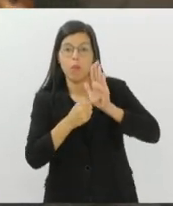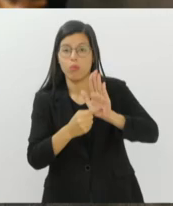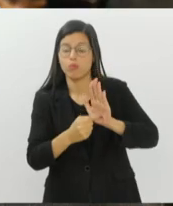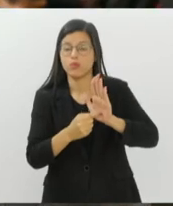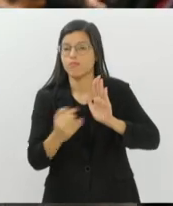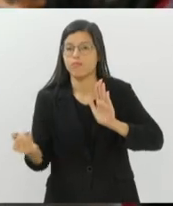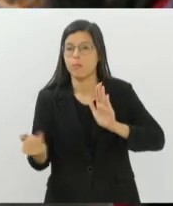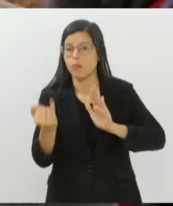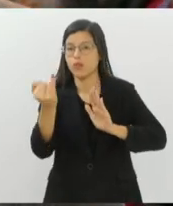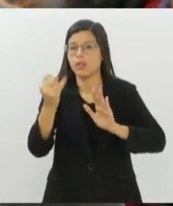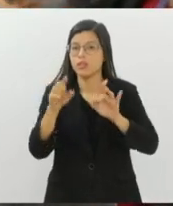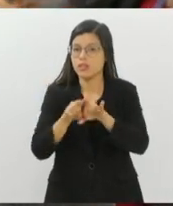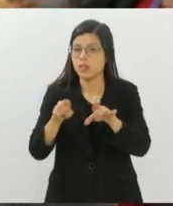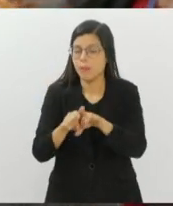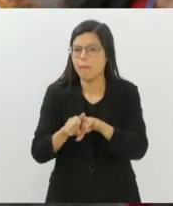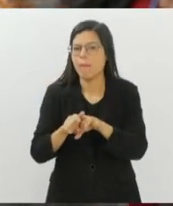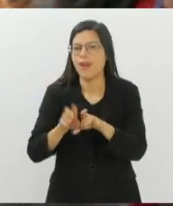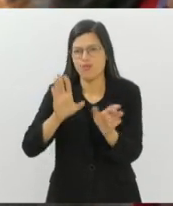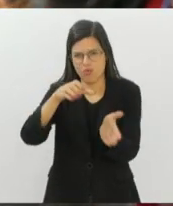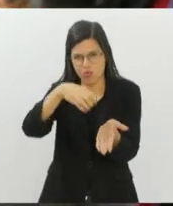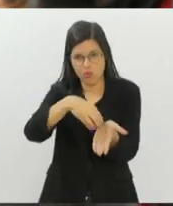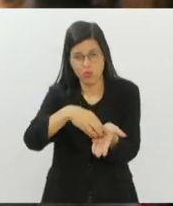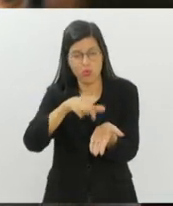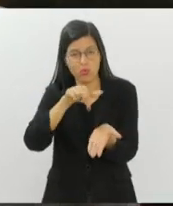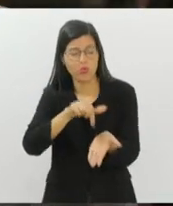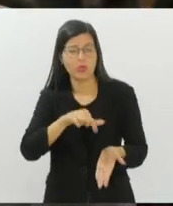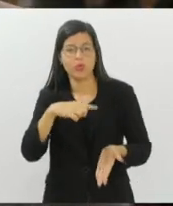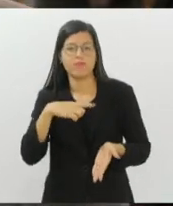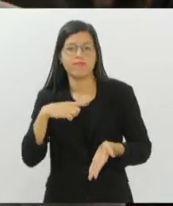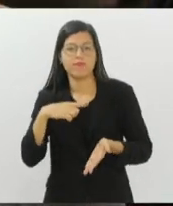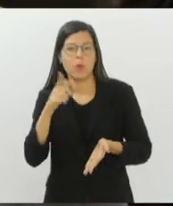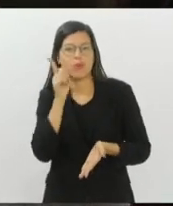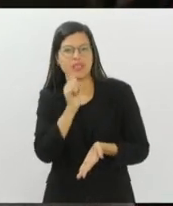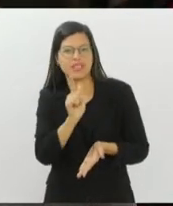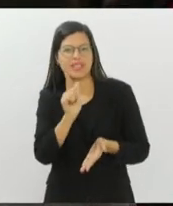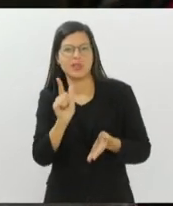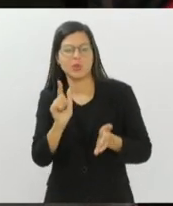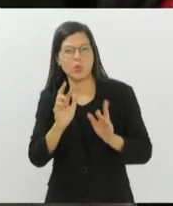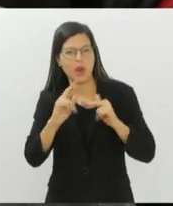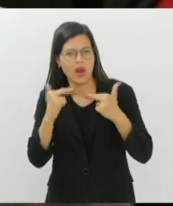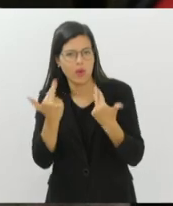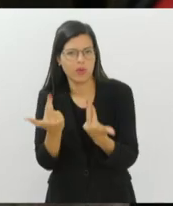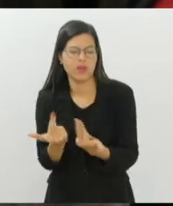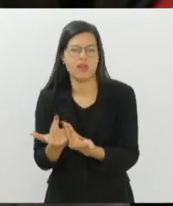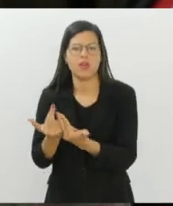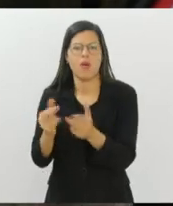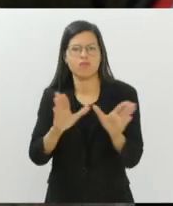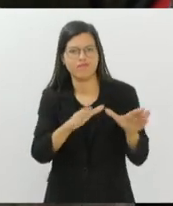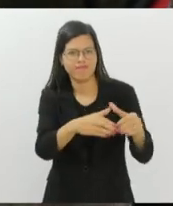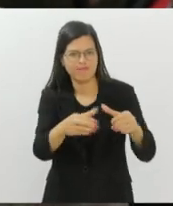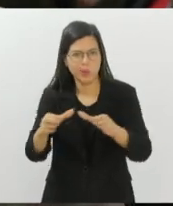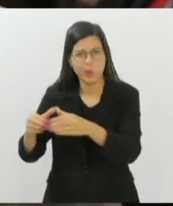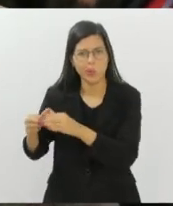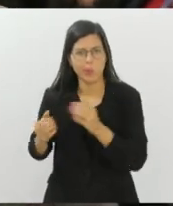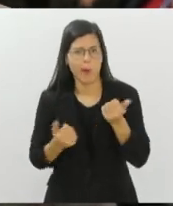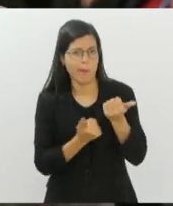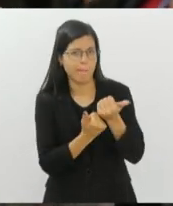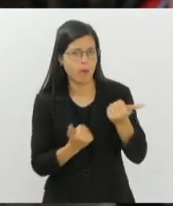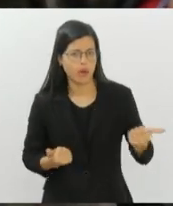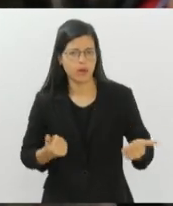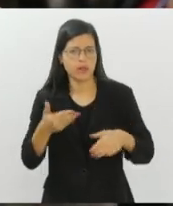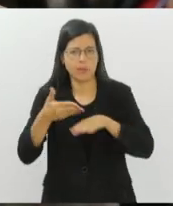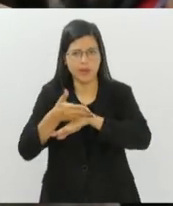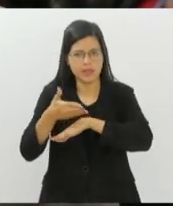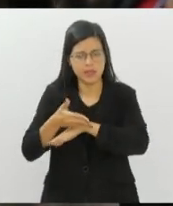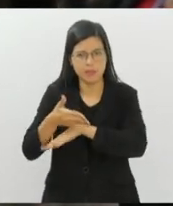de conseguir reunir todas essas equipes técnicas, reunir entidades que estão colaborando, que estão participando, que estão